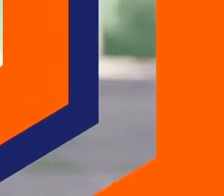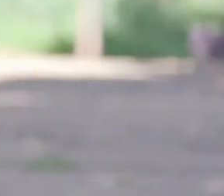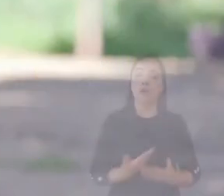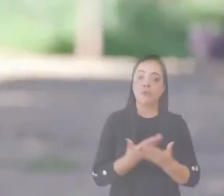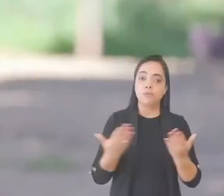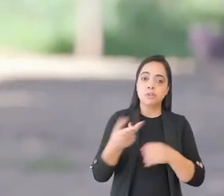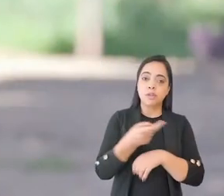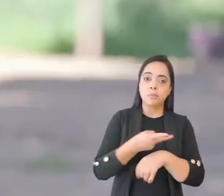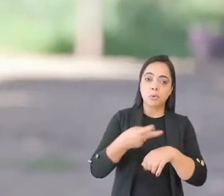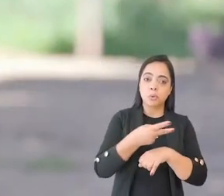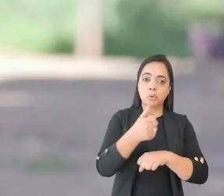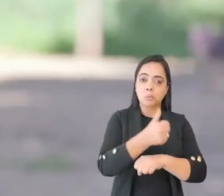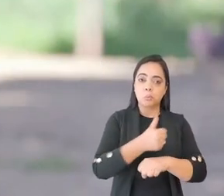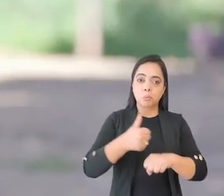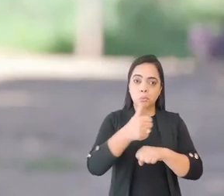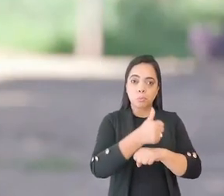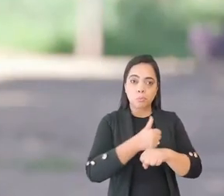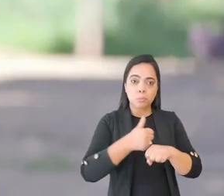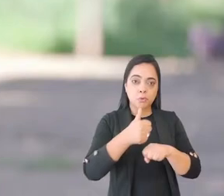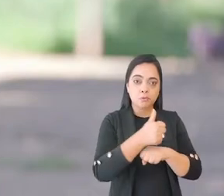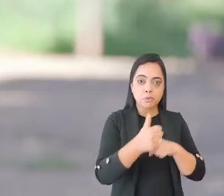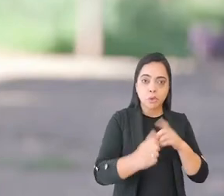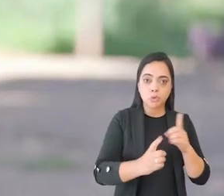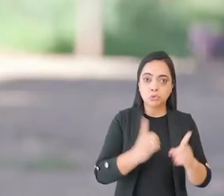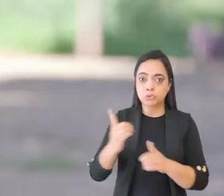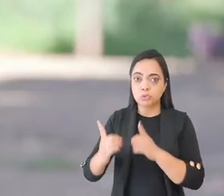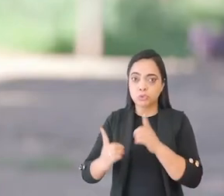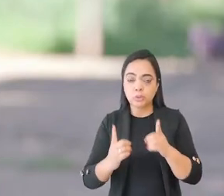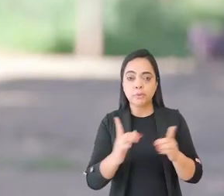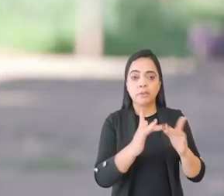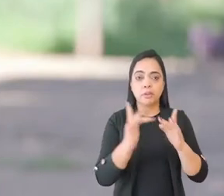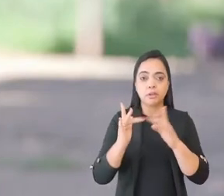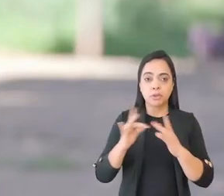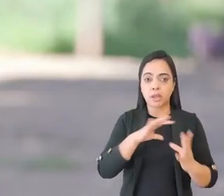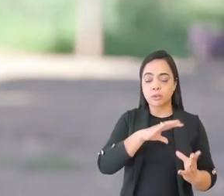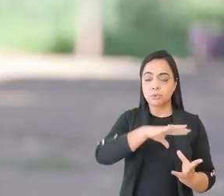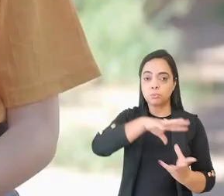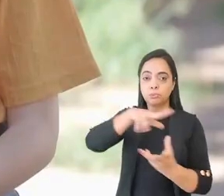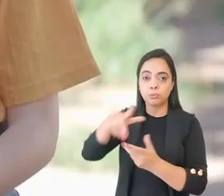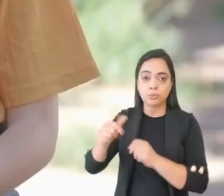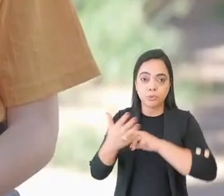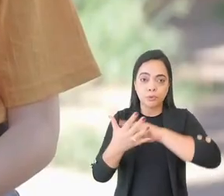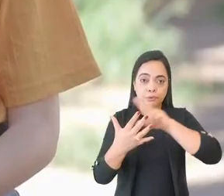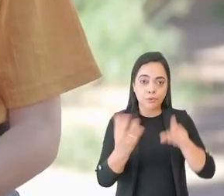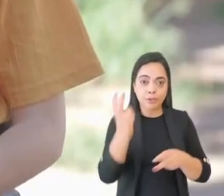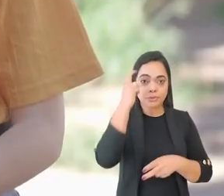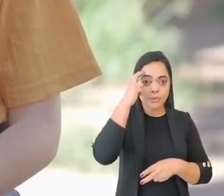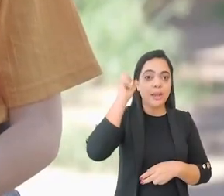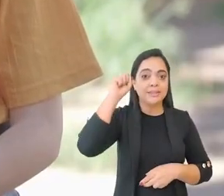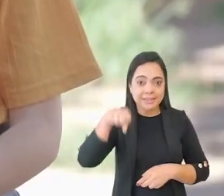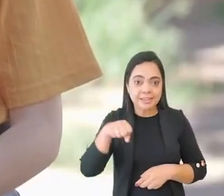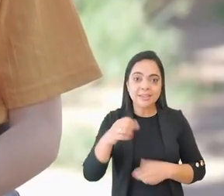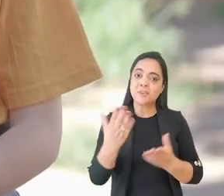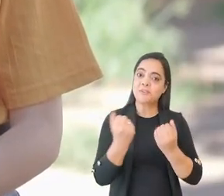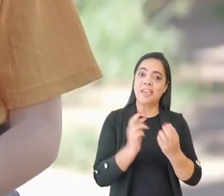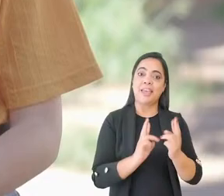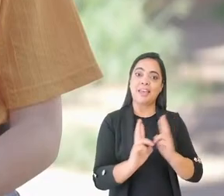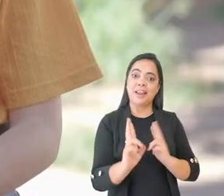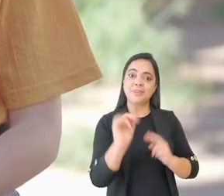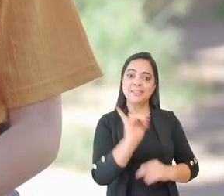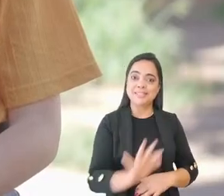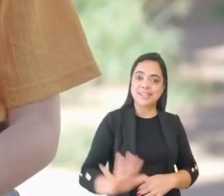Você está procurando uma profissão dinâmica e que vai te colocar em contato com várias culturas do mundo? Se sim, que tal cursar Relações